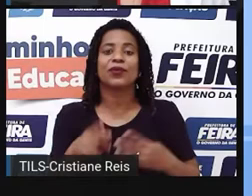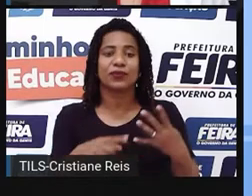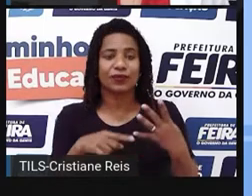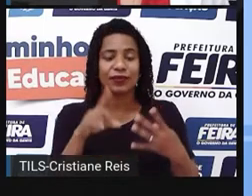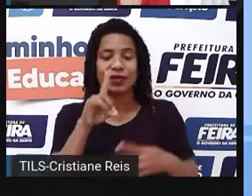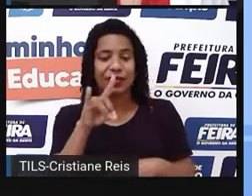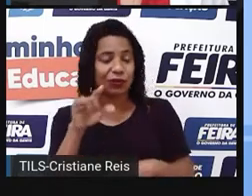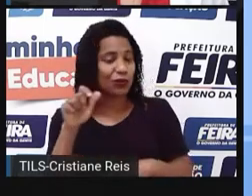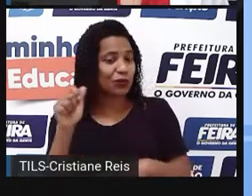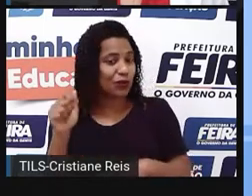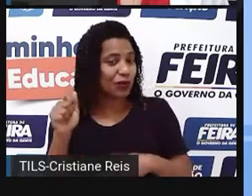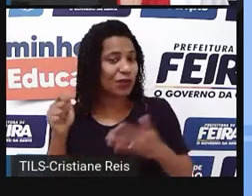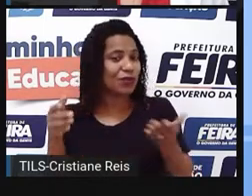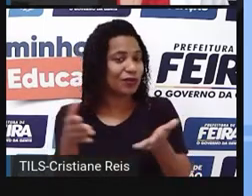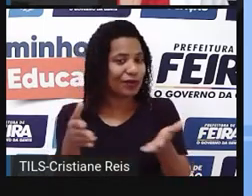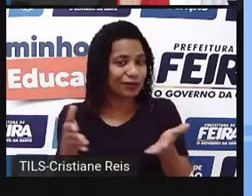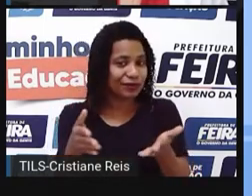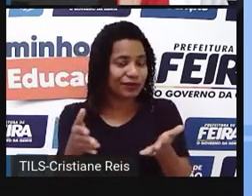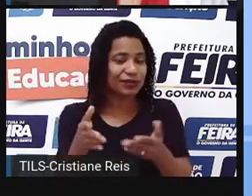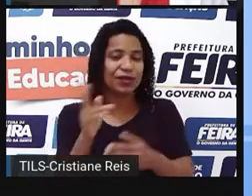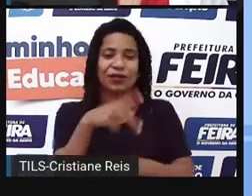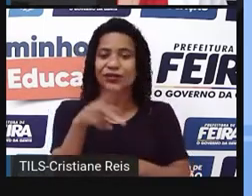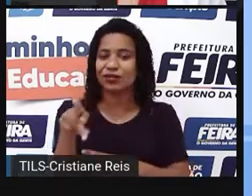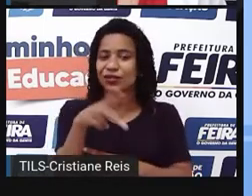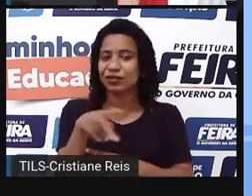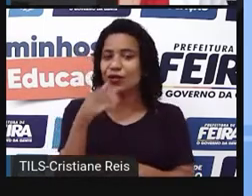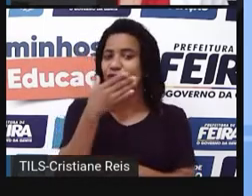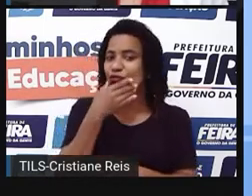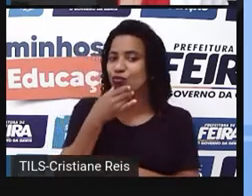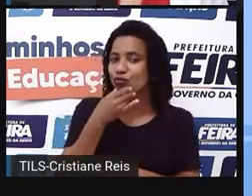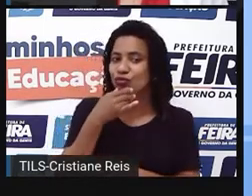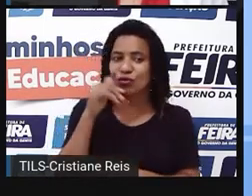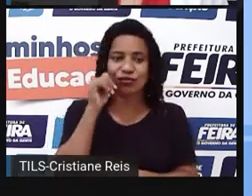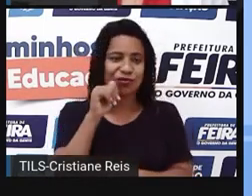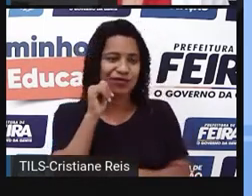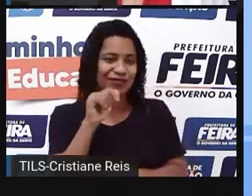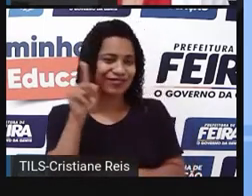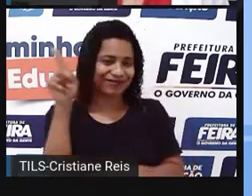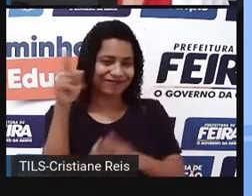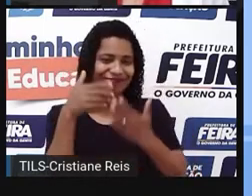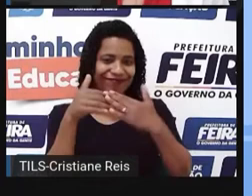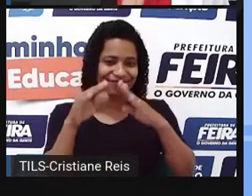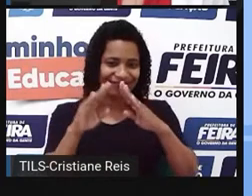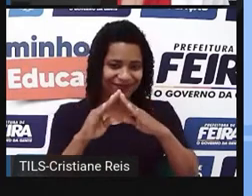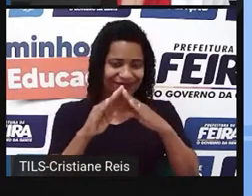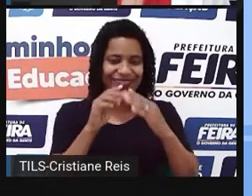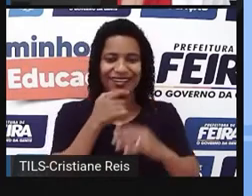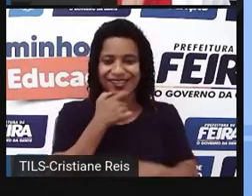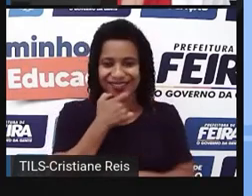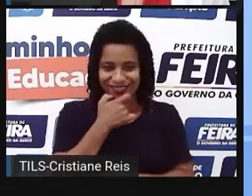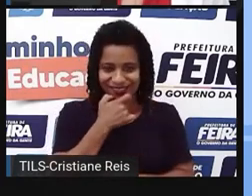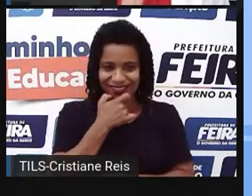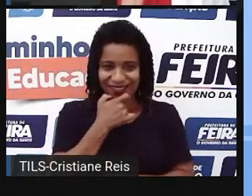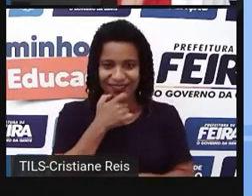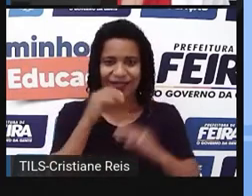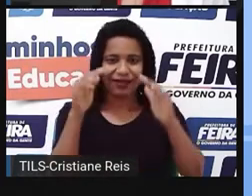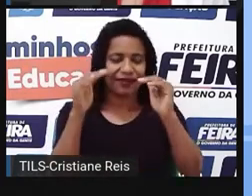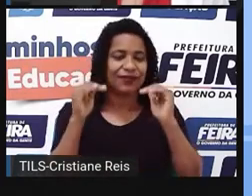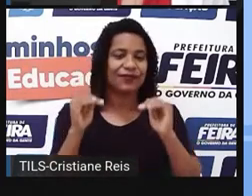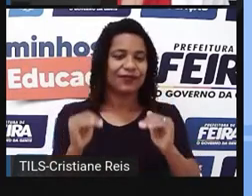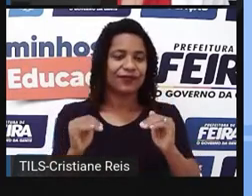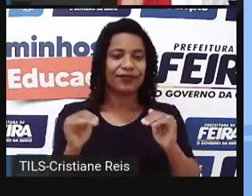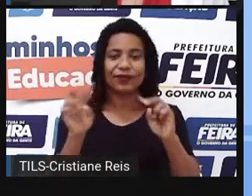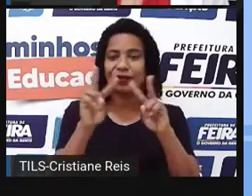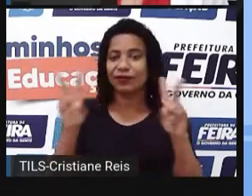date, a data de nossa aula de hoje, and teacher, o nome do seu professor ou de sua professora de inglês. Abaixo, o